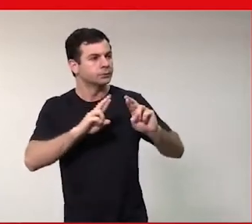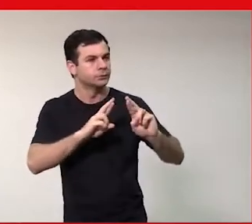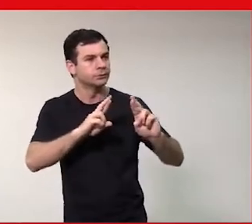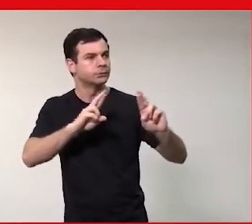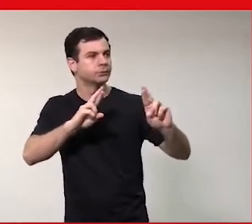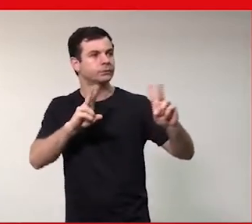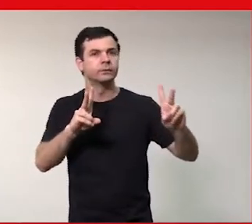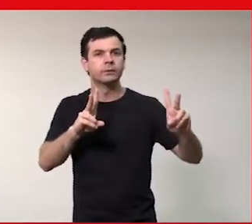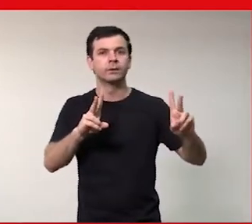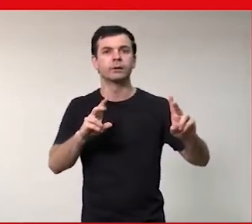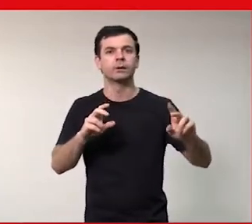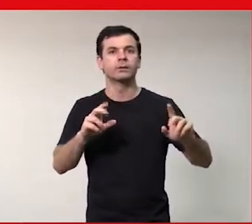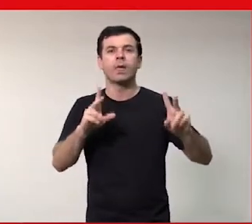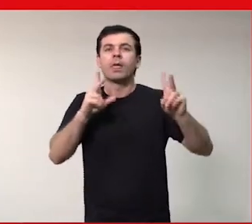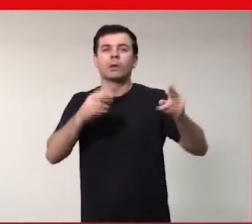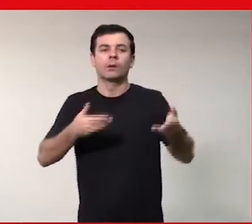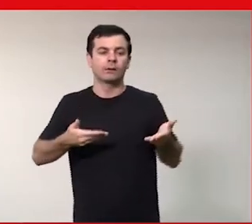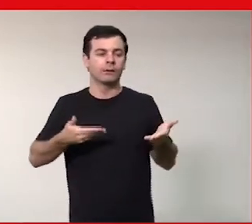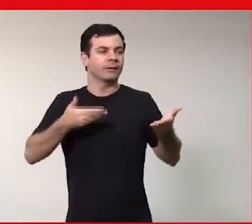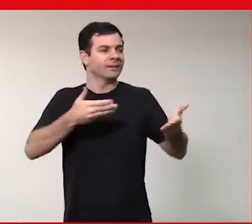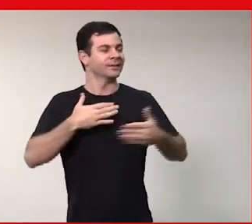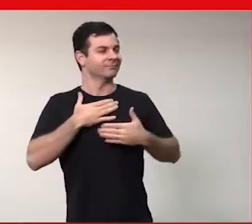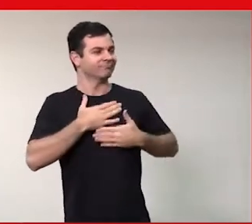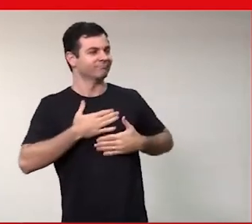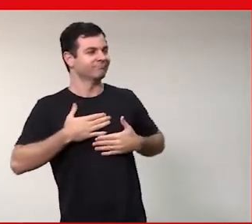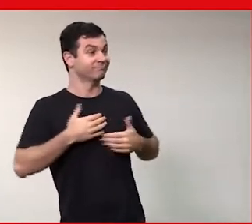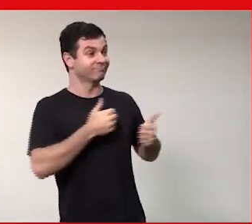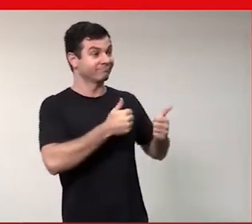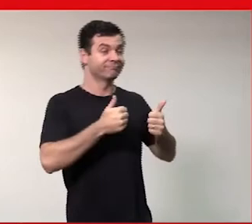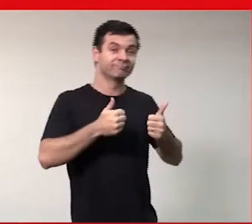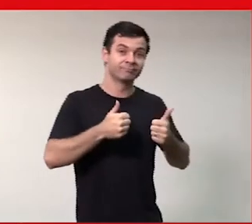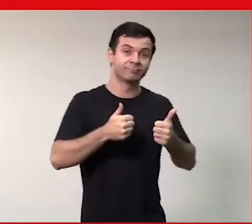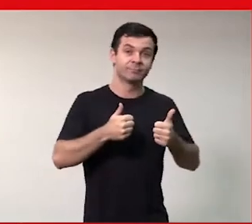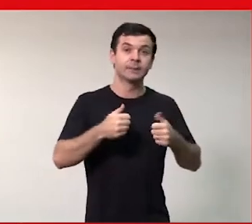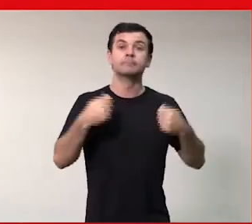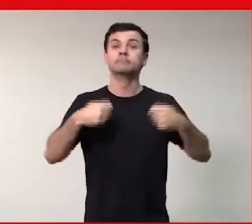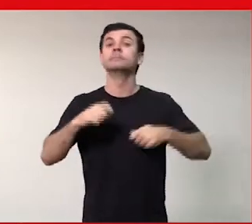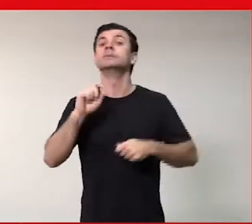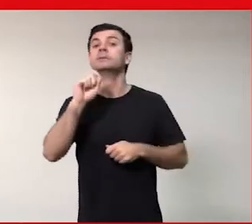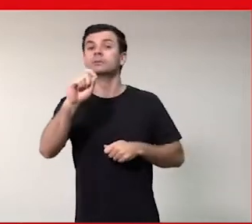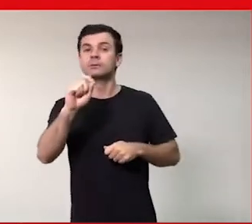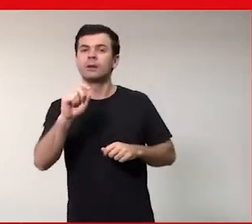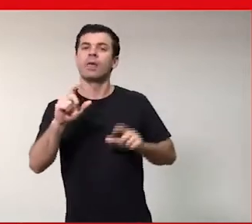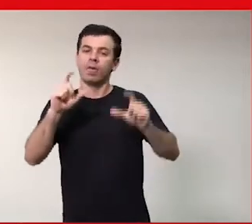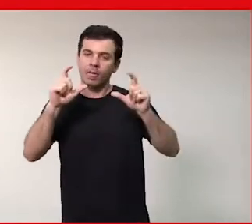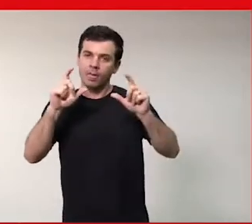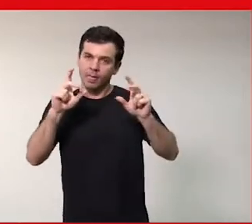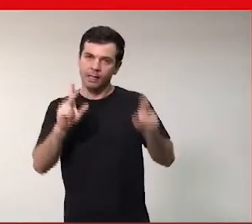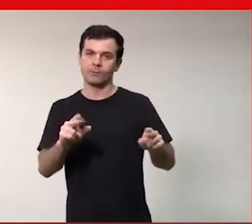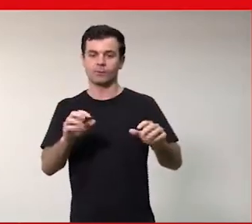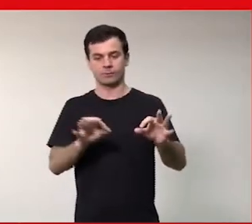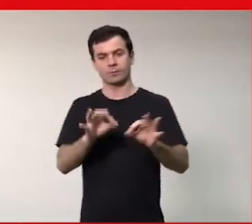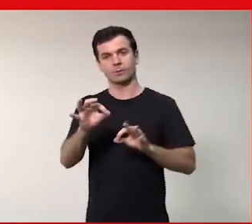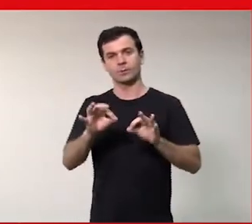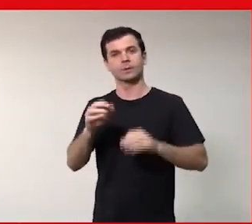que dê umas boas-vindas. Eu acho que fundamental para isso são programas como Meninas Digitais, então eu queria terminar minha